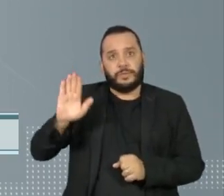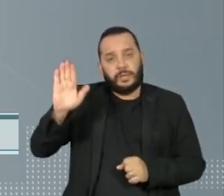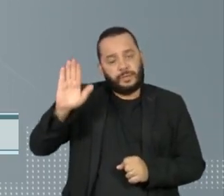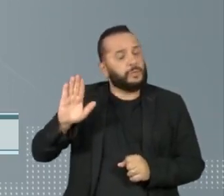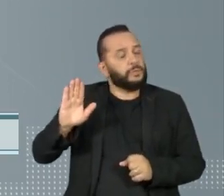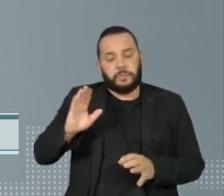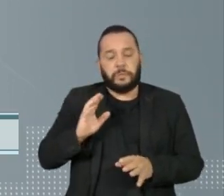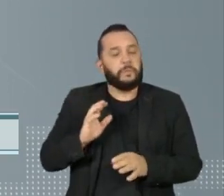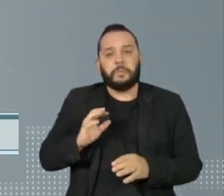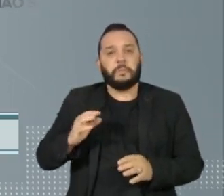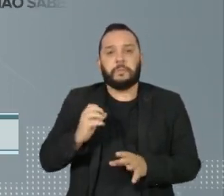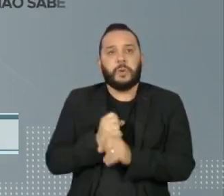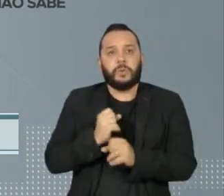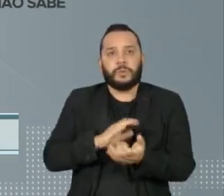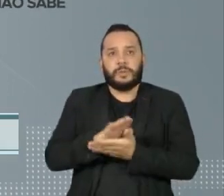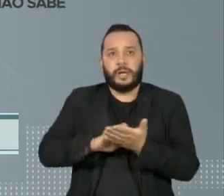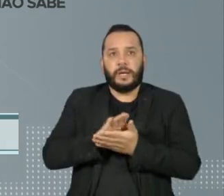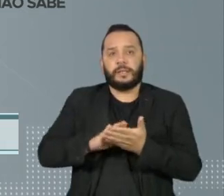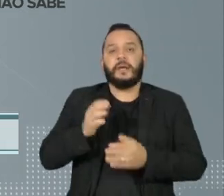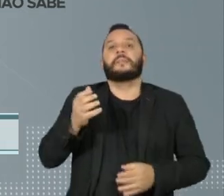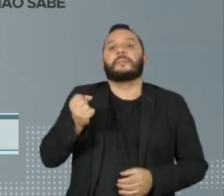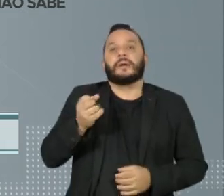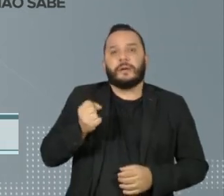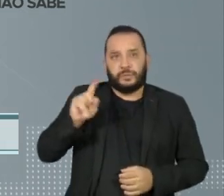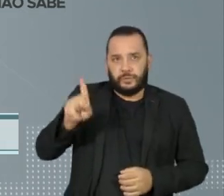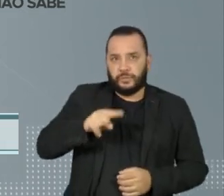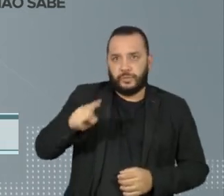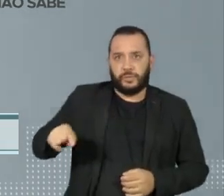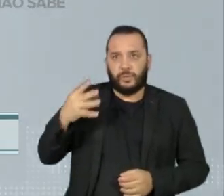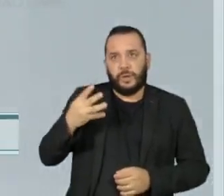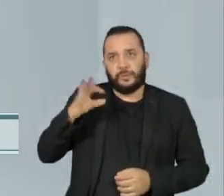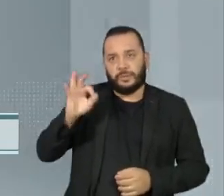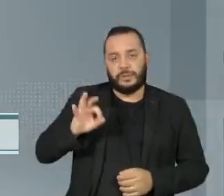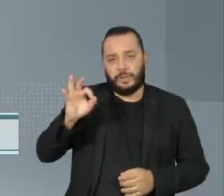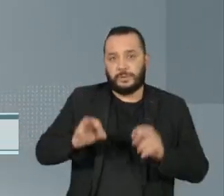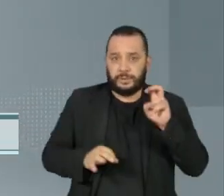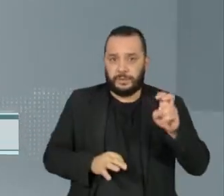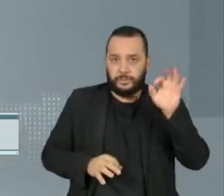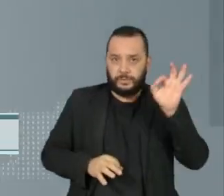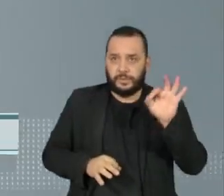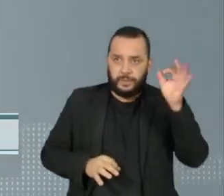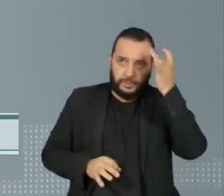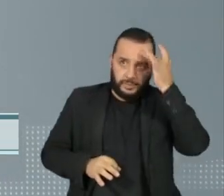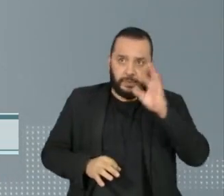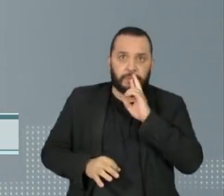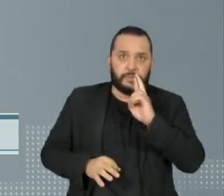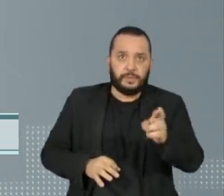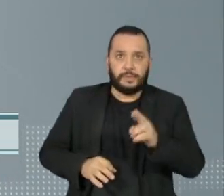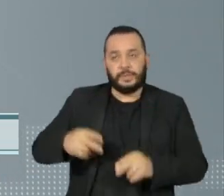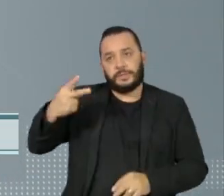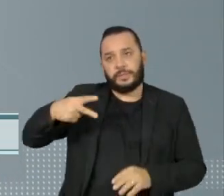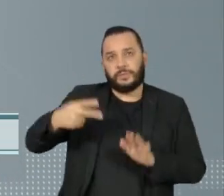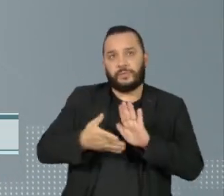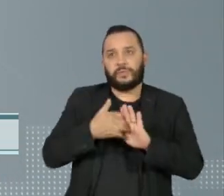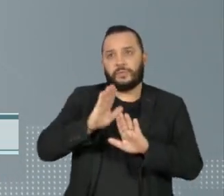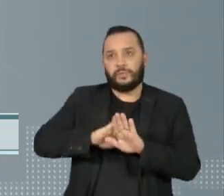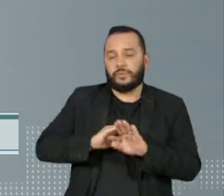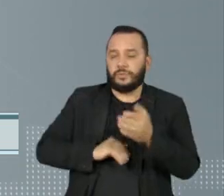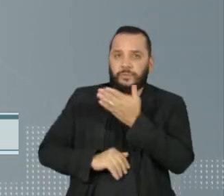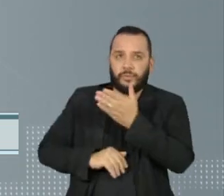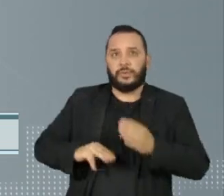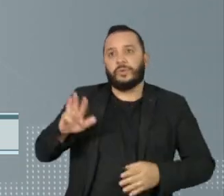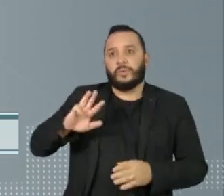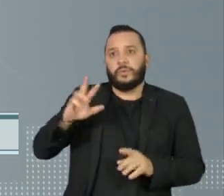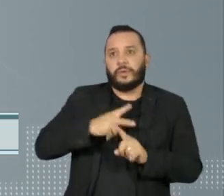Brancos e nulos são 4% e 5% não souberam responder. No cenário de segundo turno pesquisado, Lula venceria